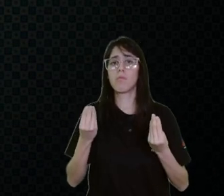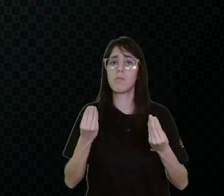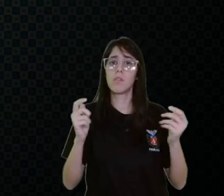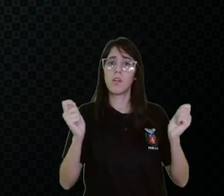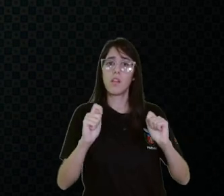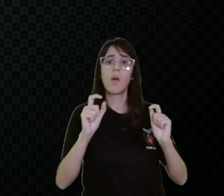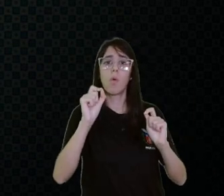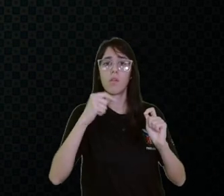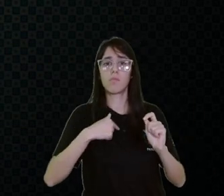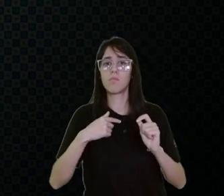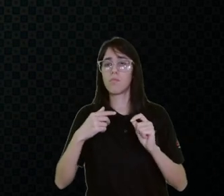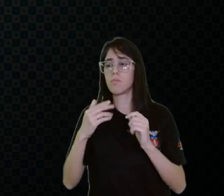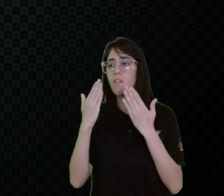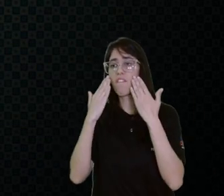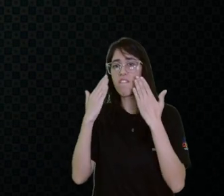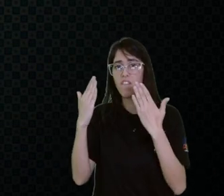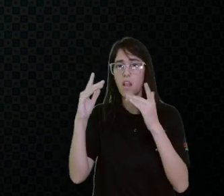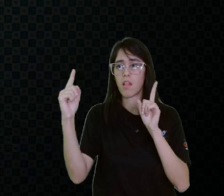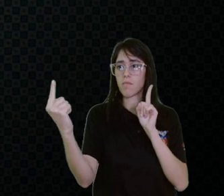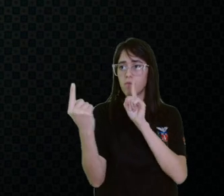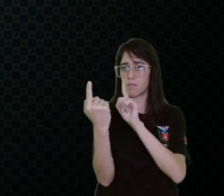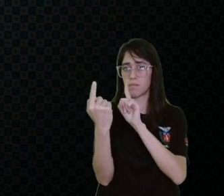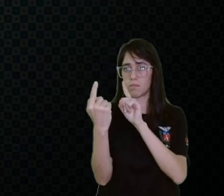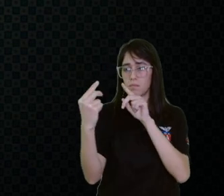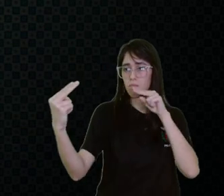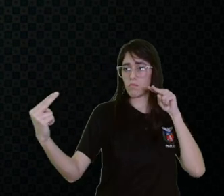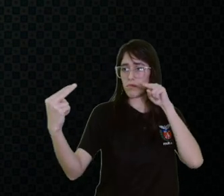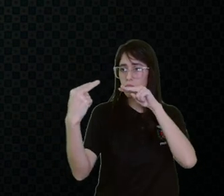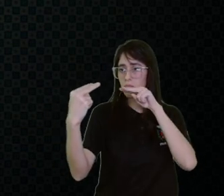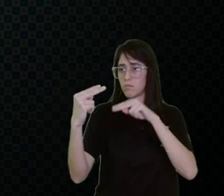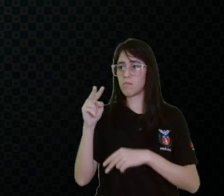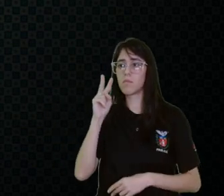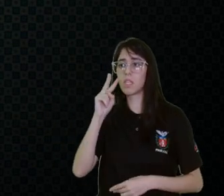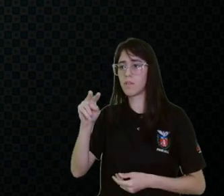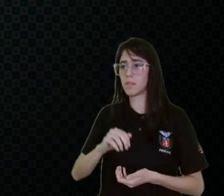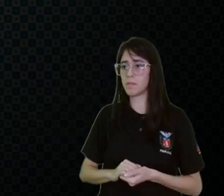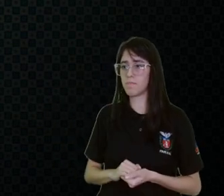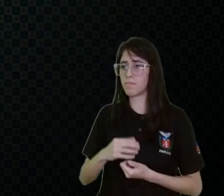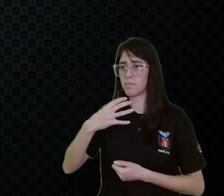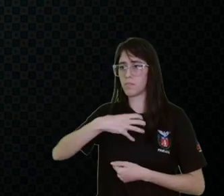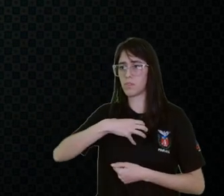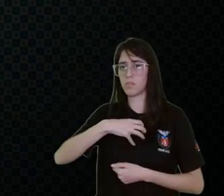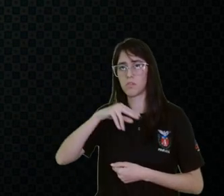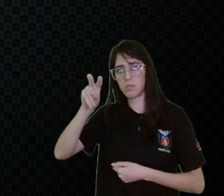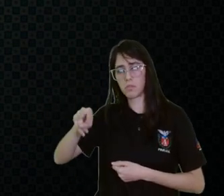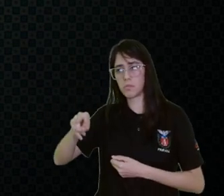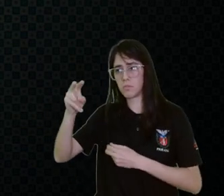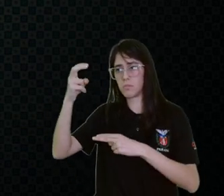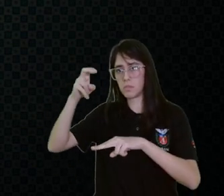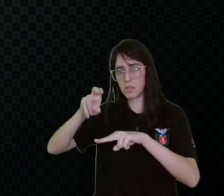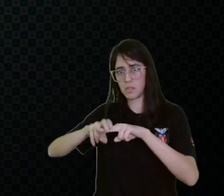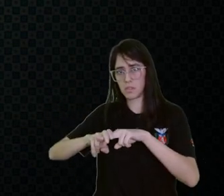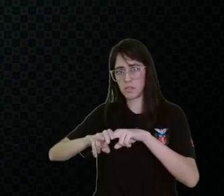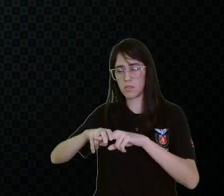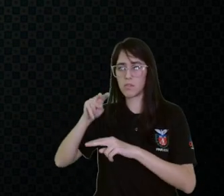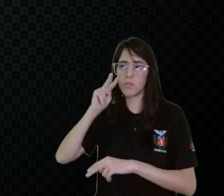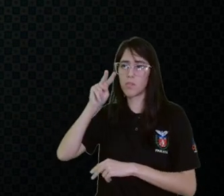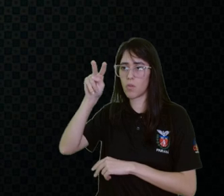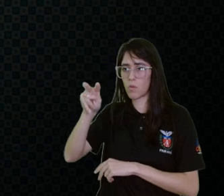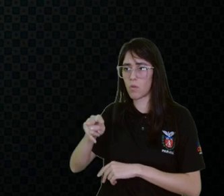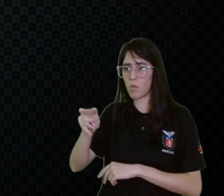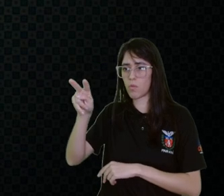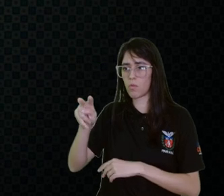de frente, quando eu fizer uma avaliação, eu vou olhar essa pessoa, como ela está sentada e posicionada de frente, eu vou olhar,